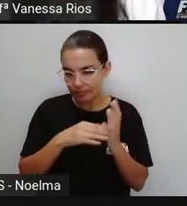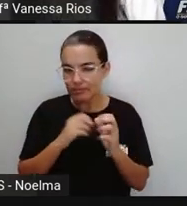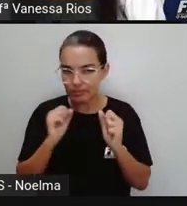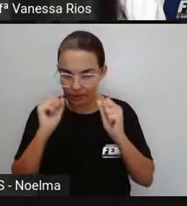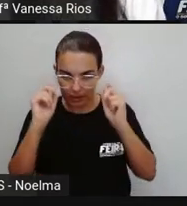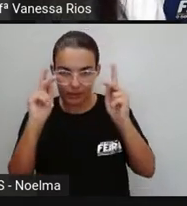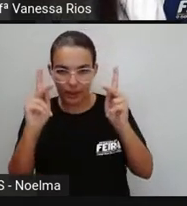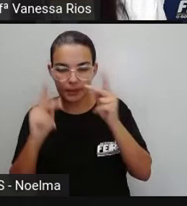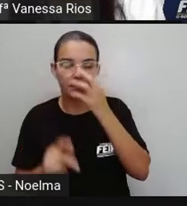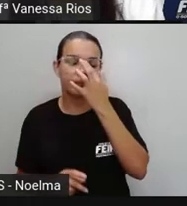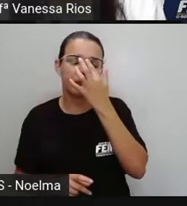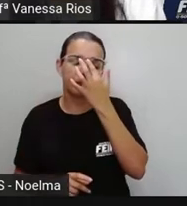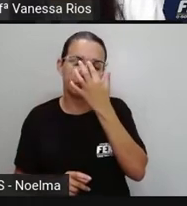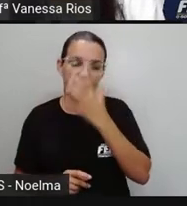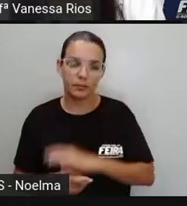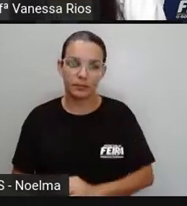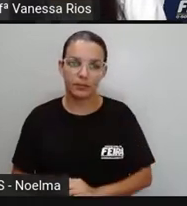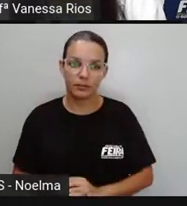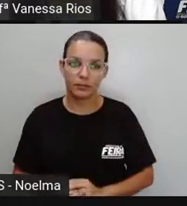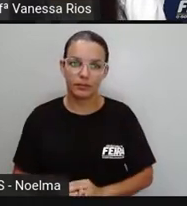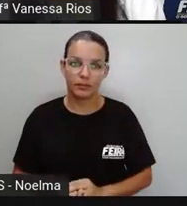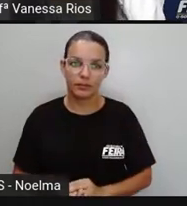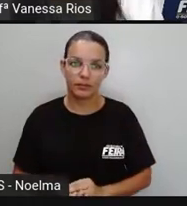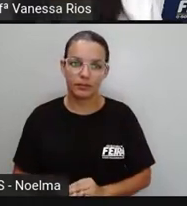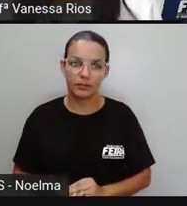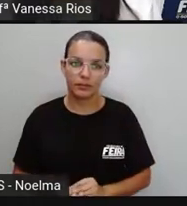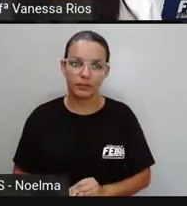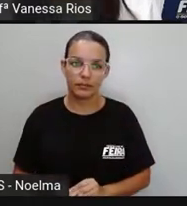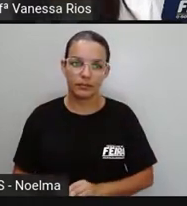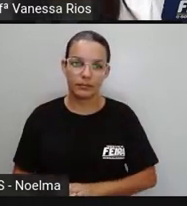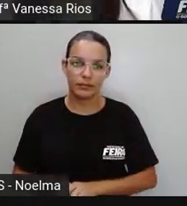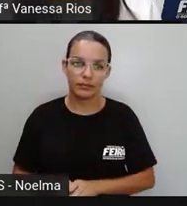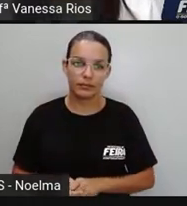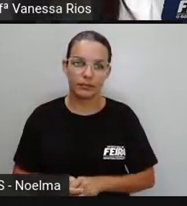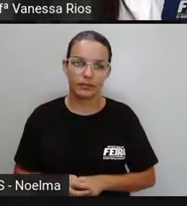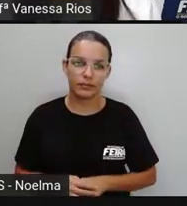e bebê são exemplos de oxítona.